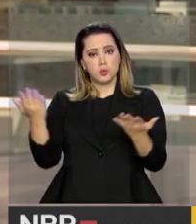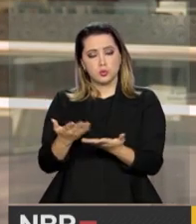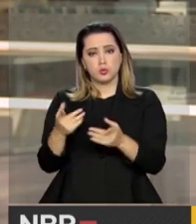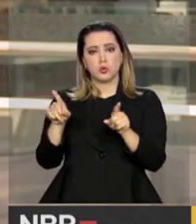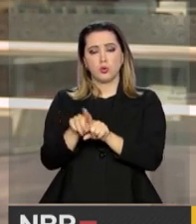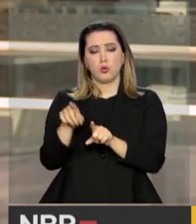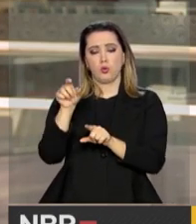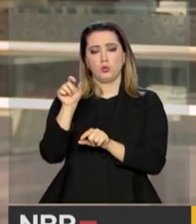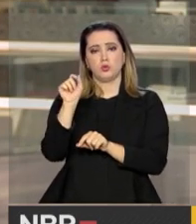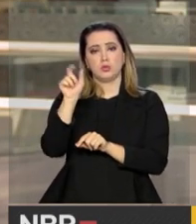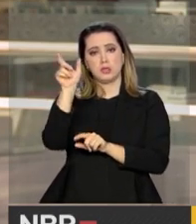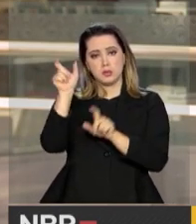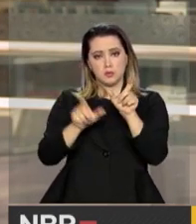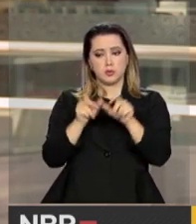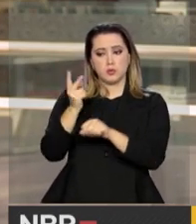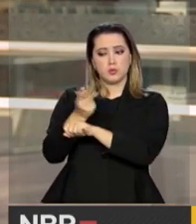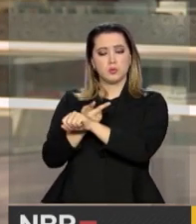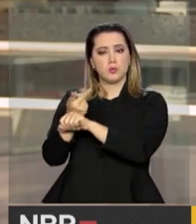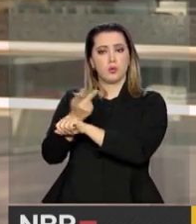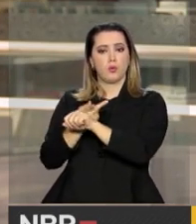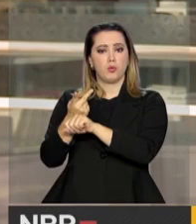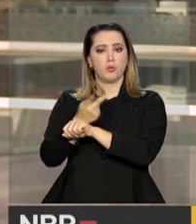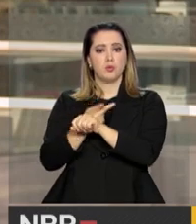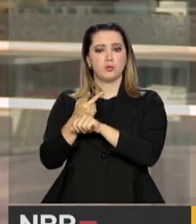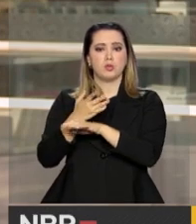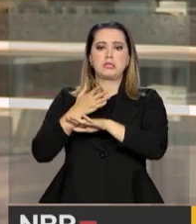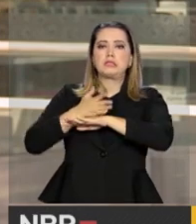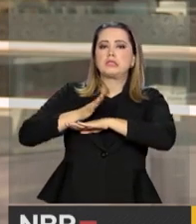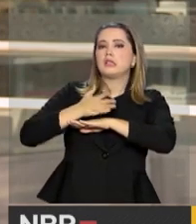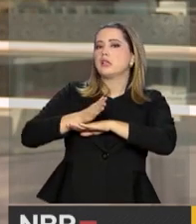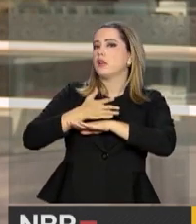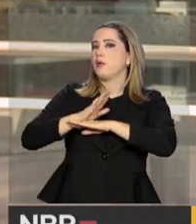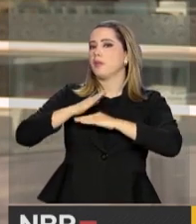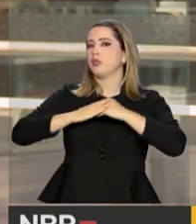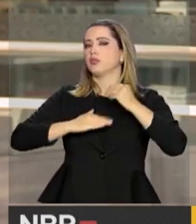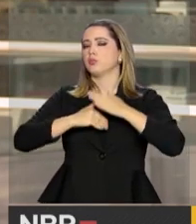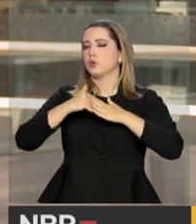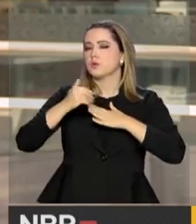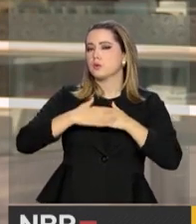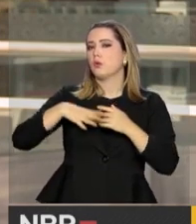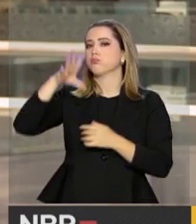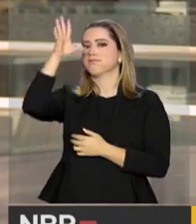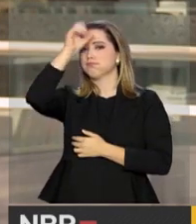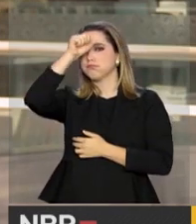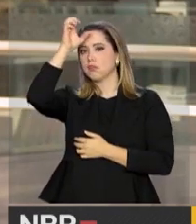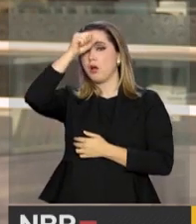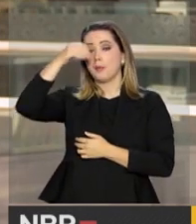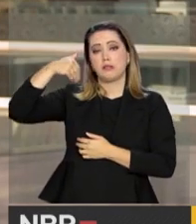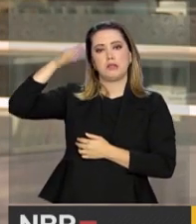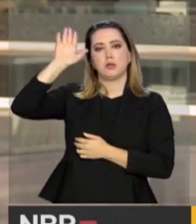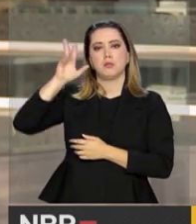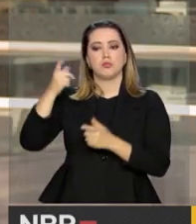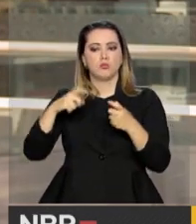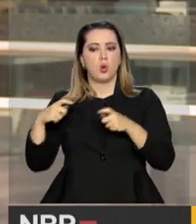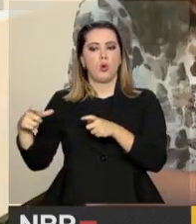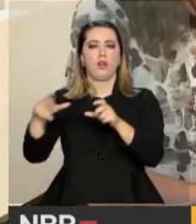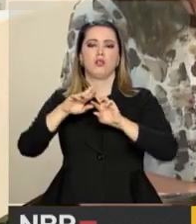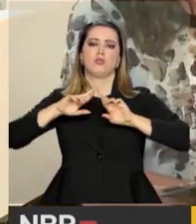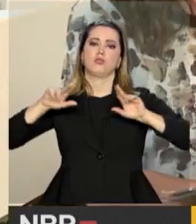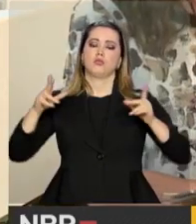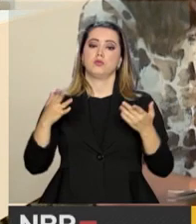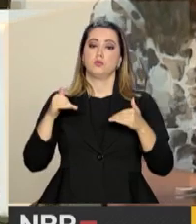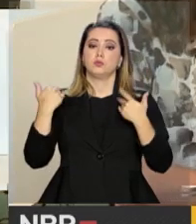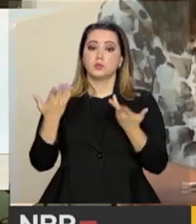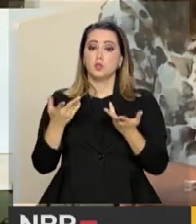que as pessoas tendem a buscar se capacitar, aprender mais, nos mais diversos ambientes, né? Então,